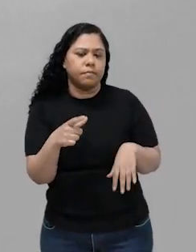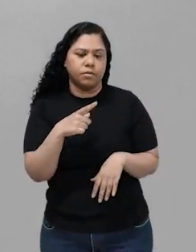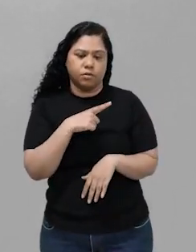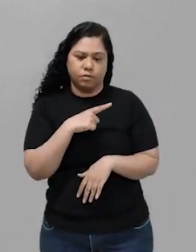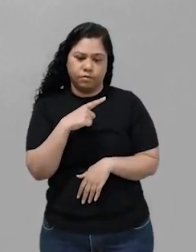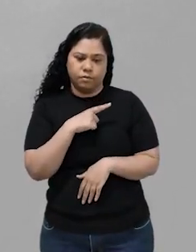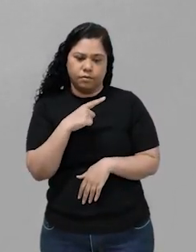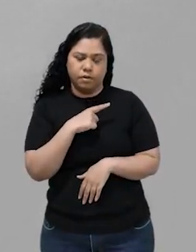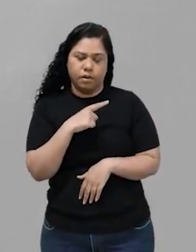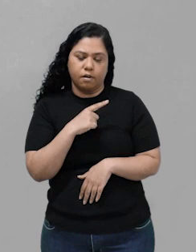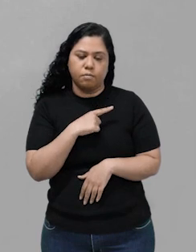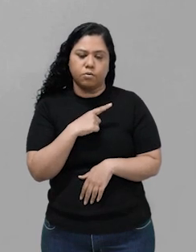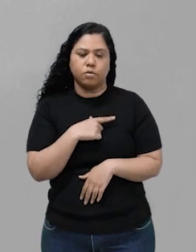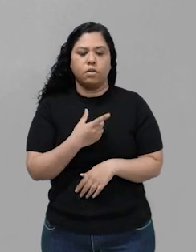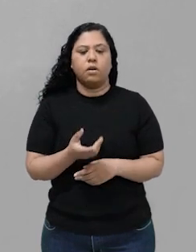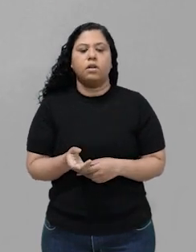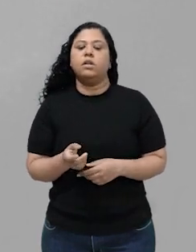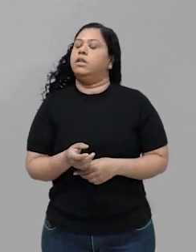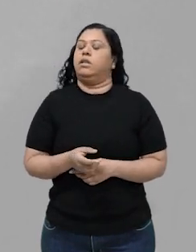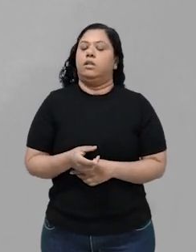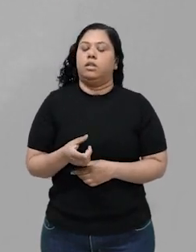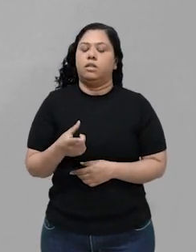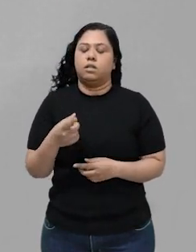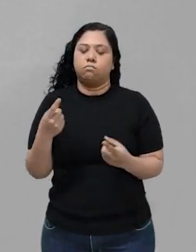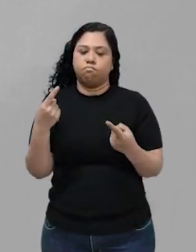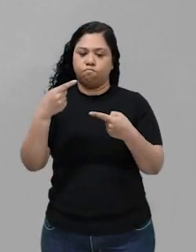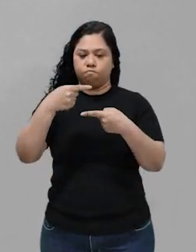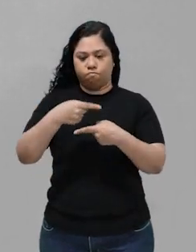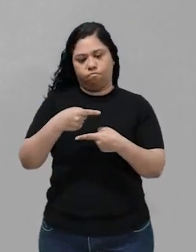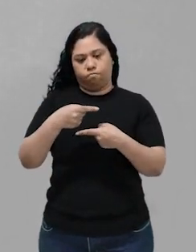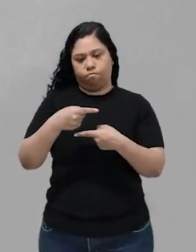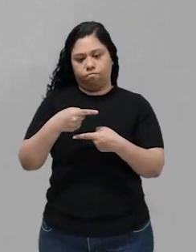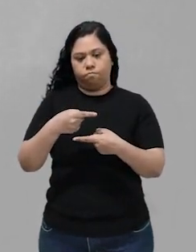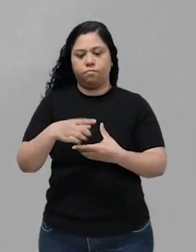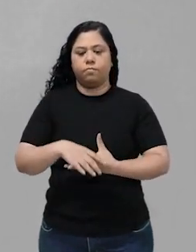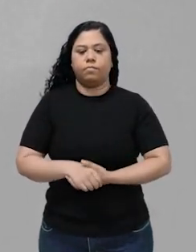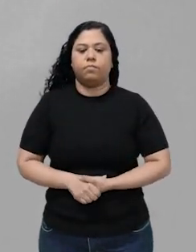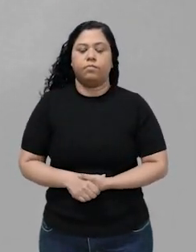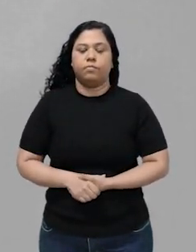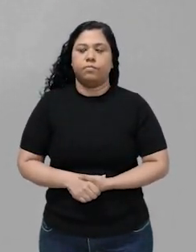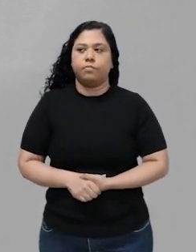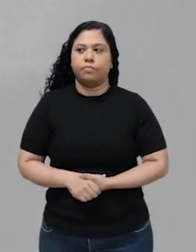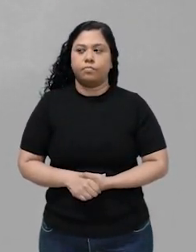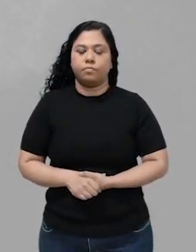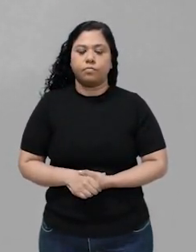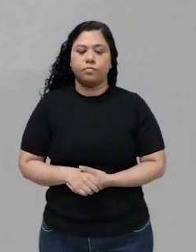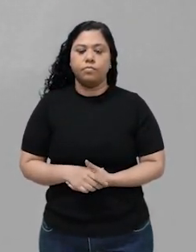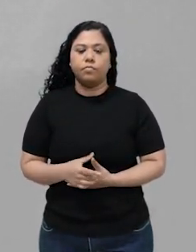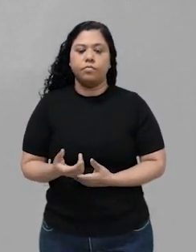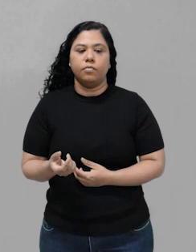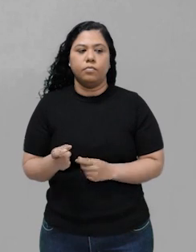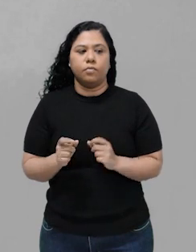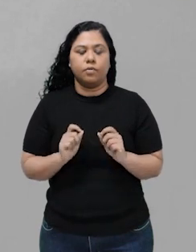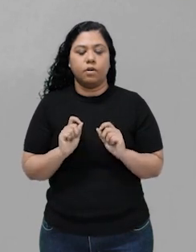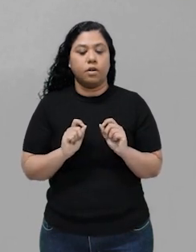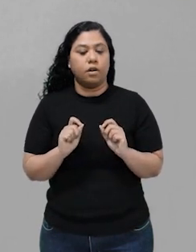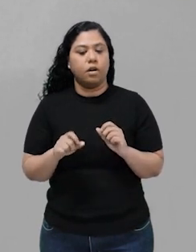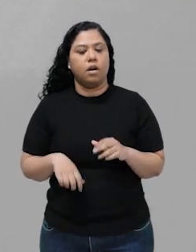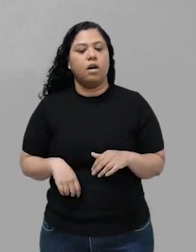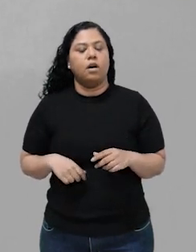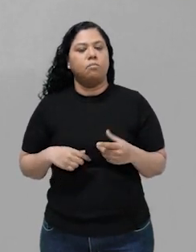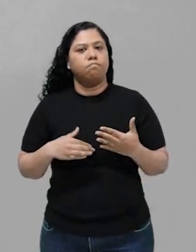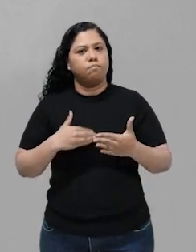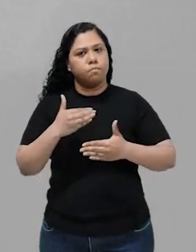tivermos essa representação, as duas setas, nós estamos diante de uma reação de um processo